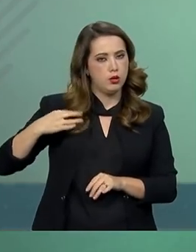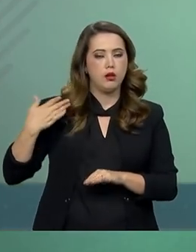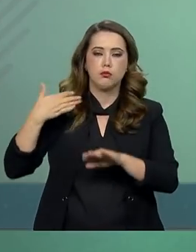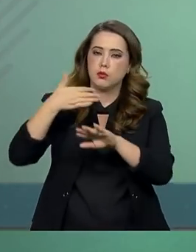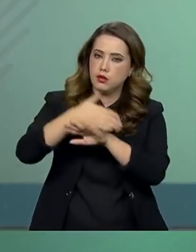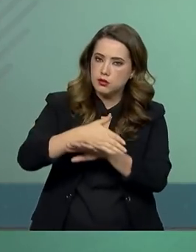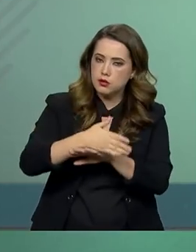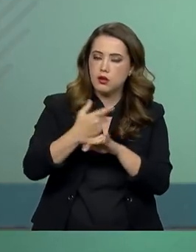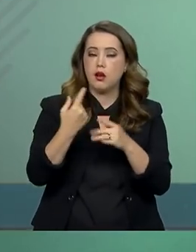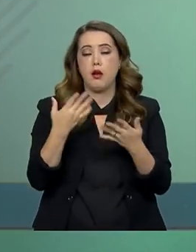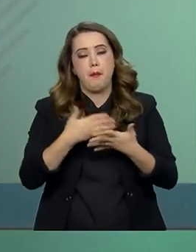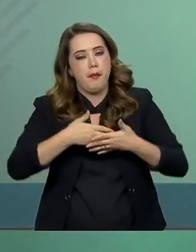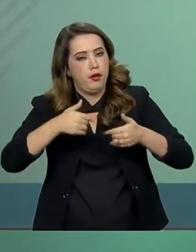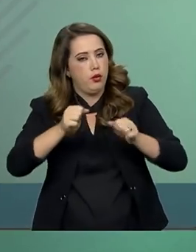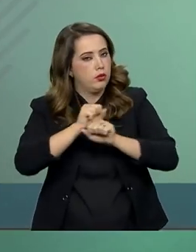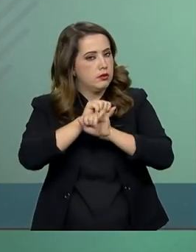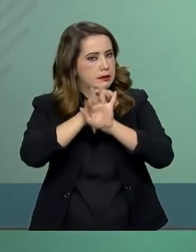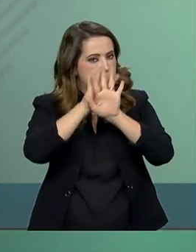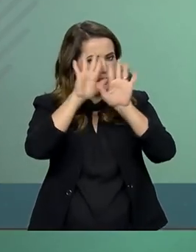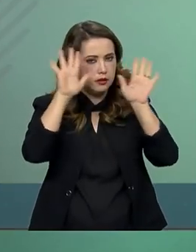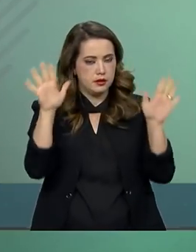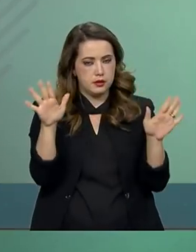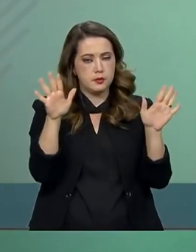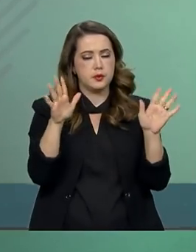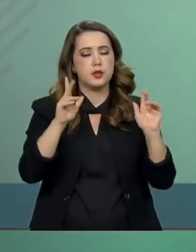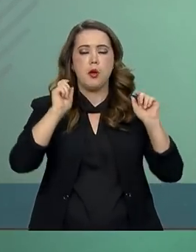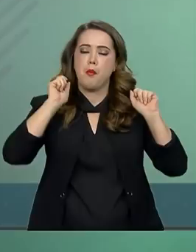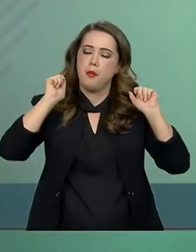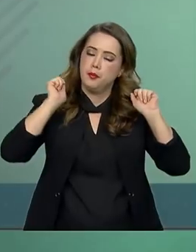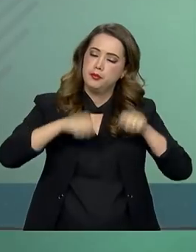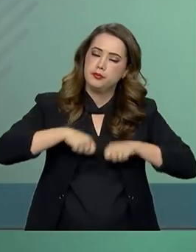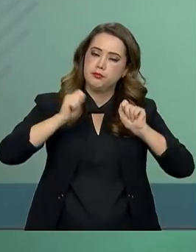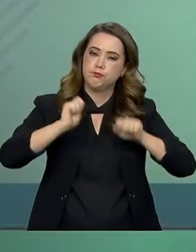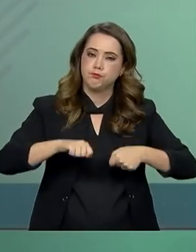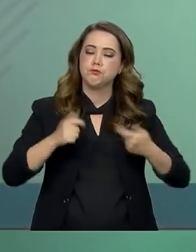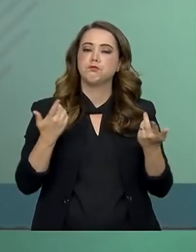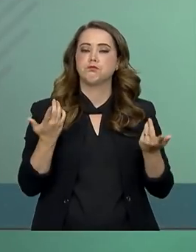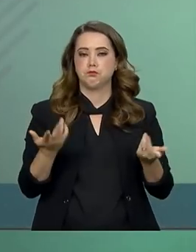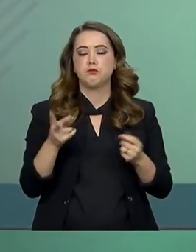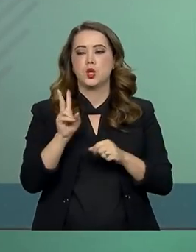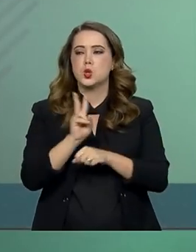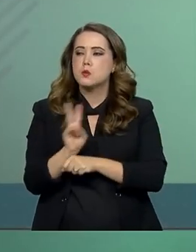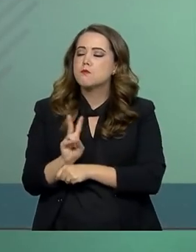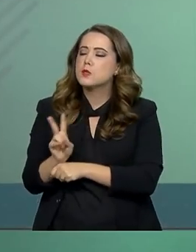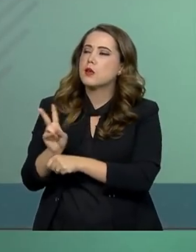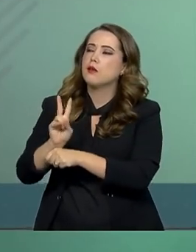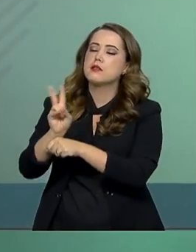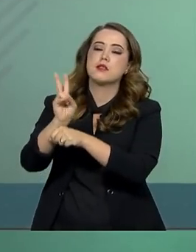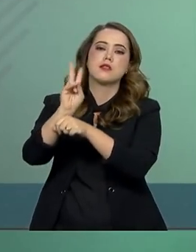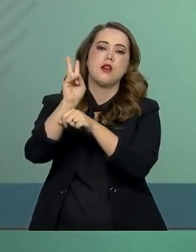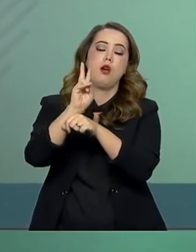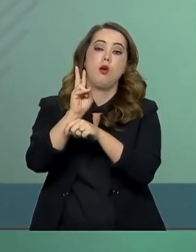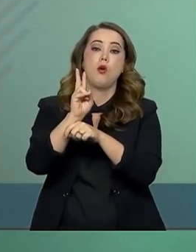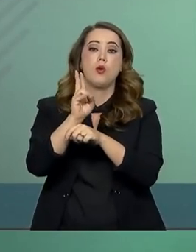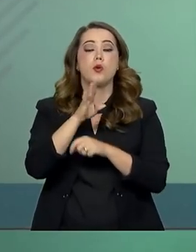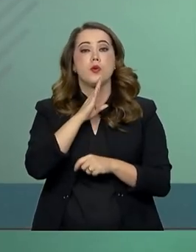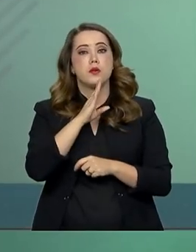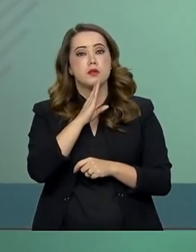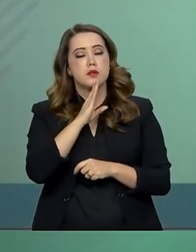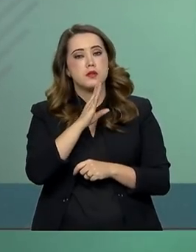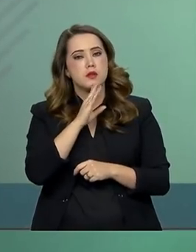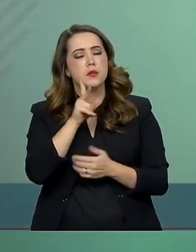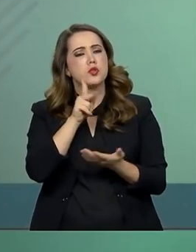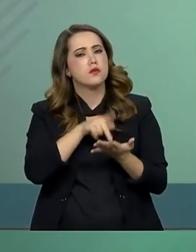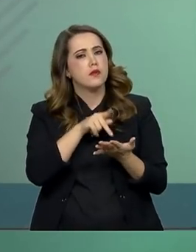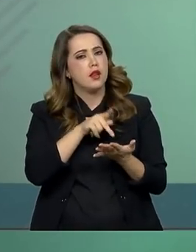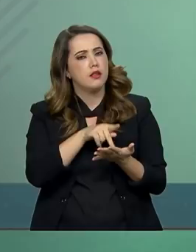dos dados financeiros de modo a permitir a fiscalização e o conhecimento da